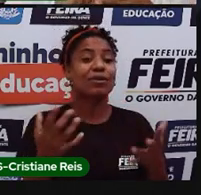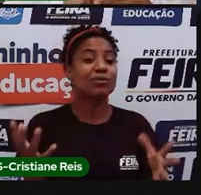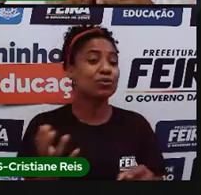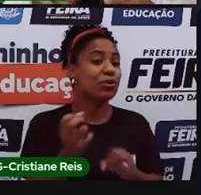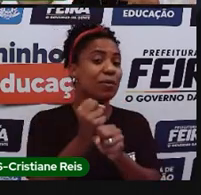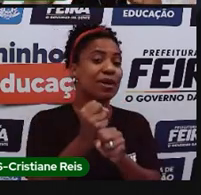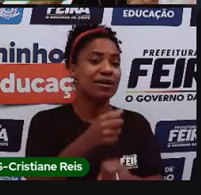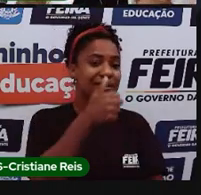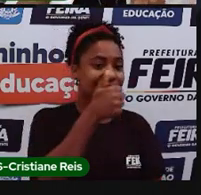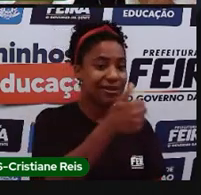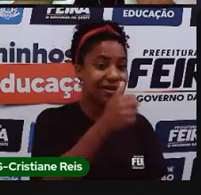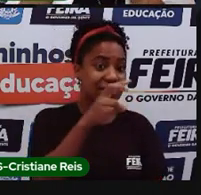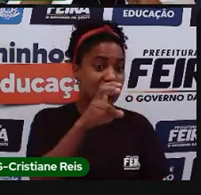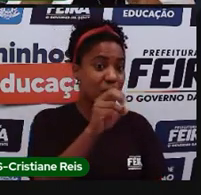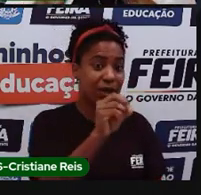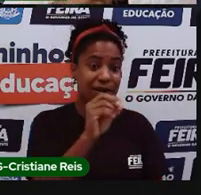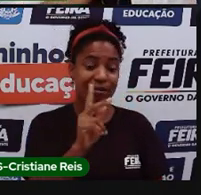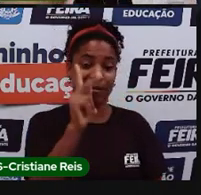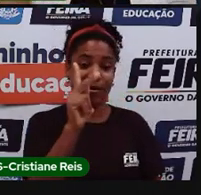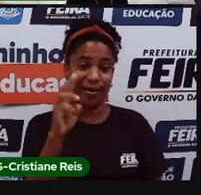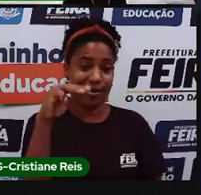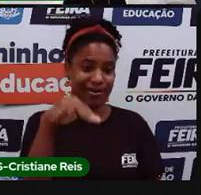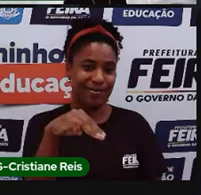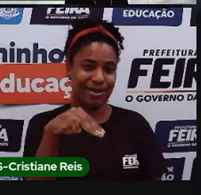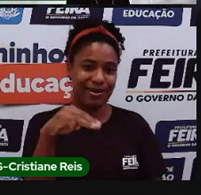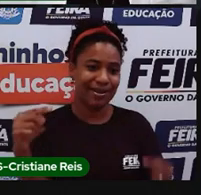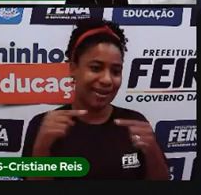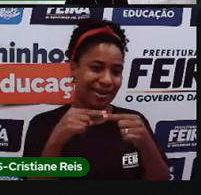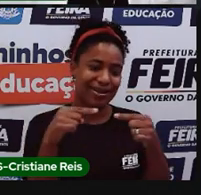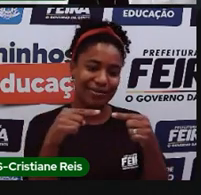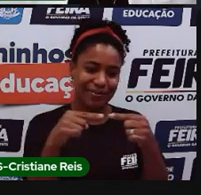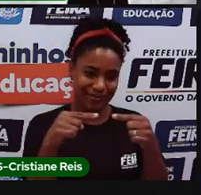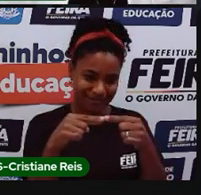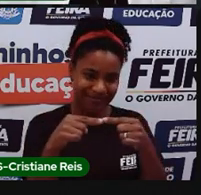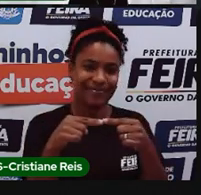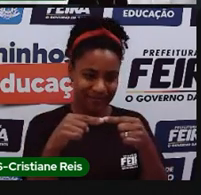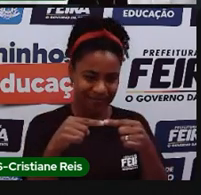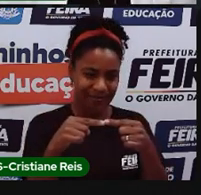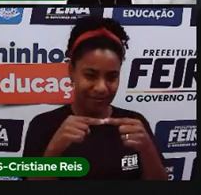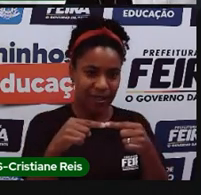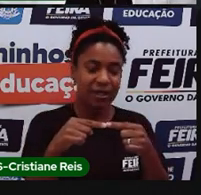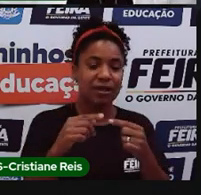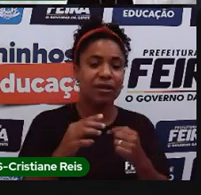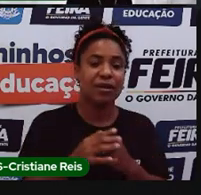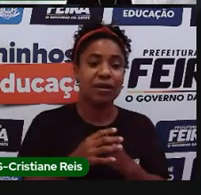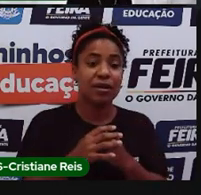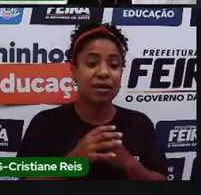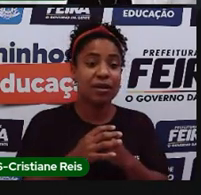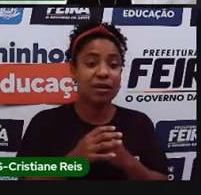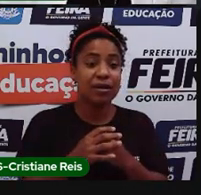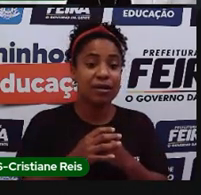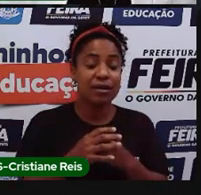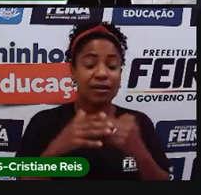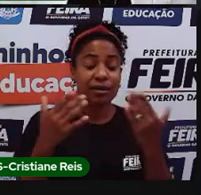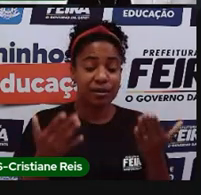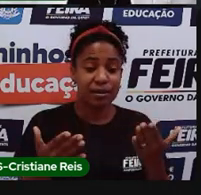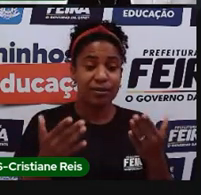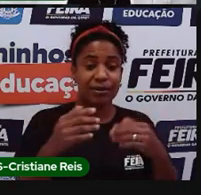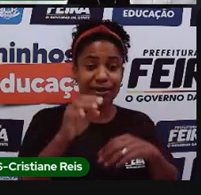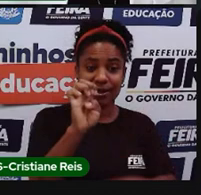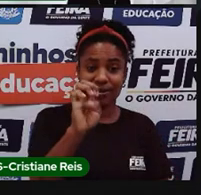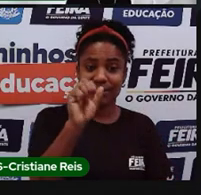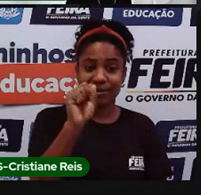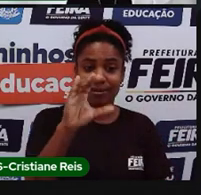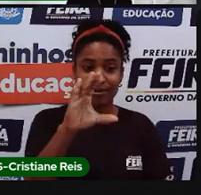eu ando dois centímetros ali no mapa, aquele desenhozinho, já andei cento e cinquenta quilômetros, entenderam? Então, na realidade, a escala,